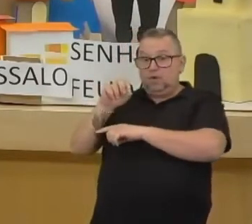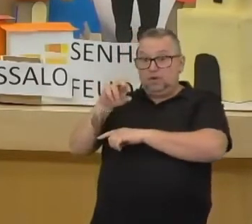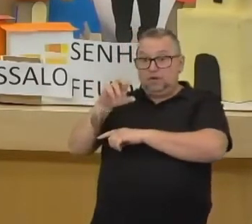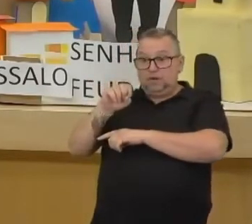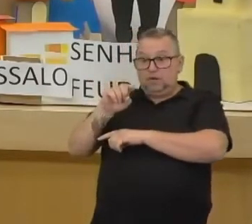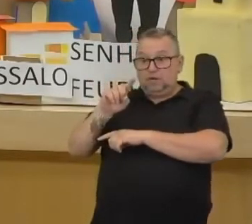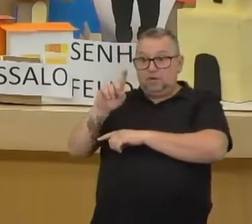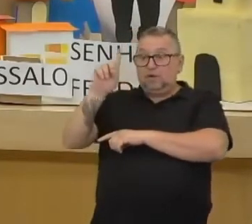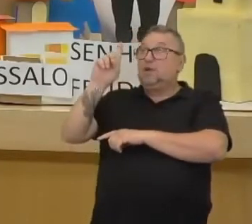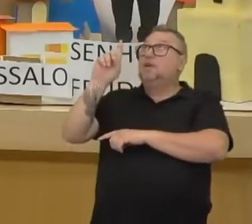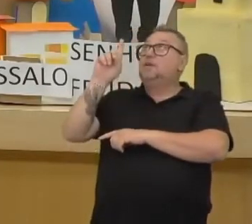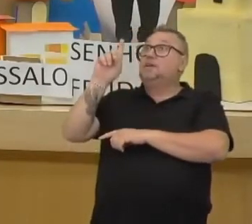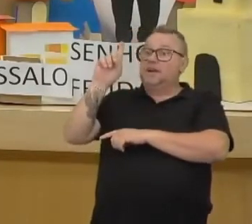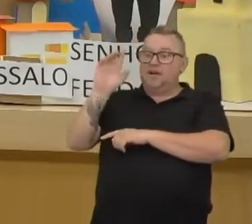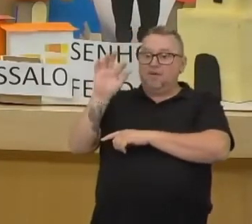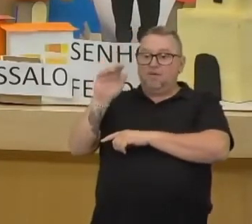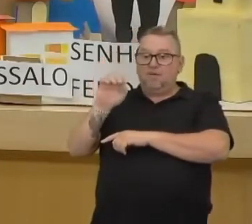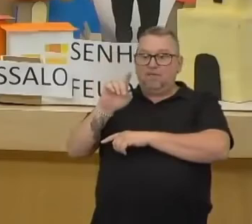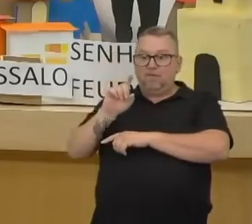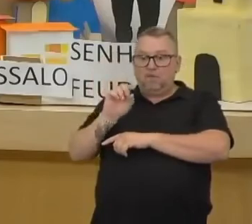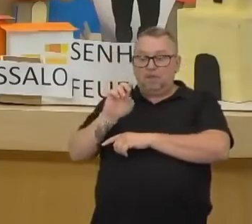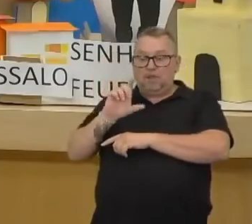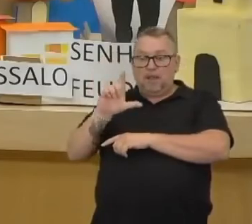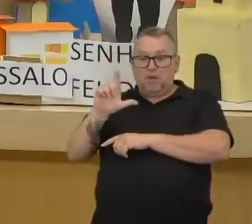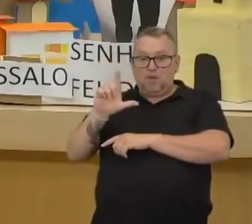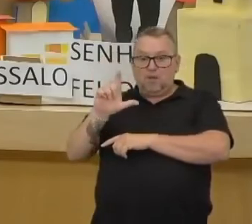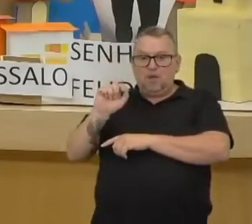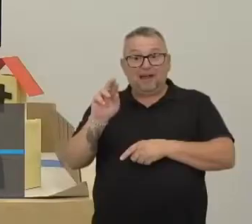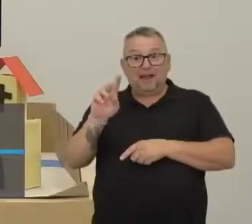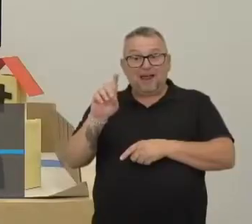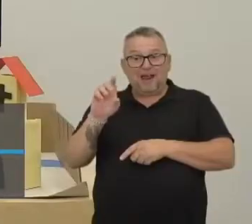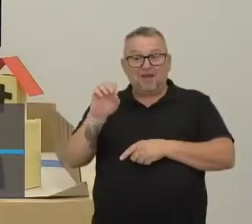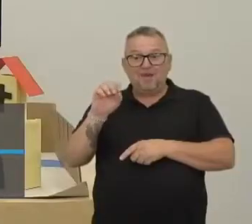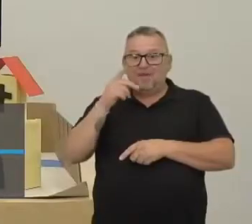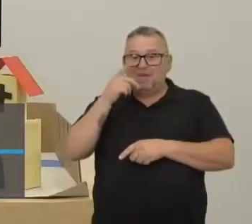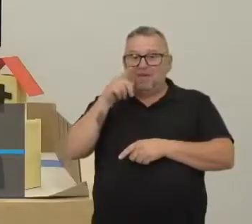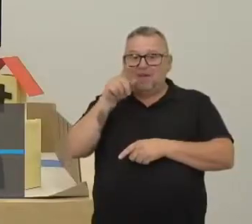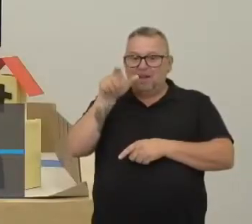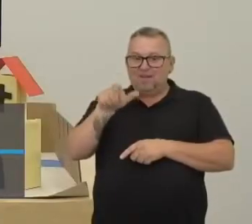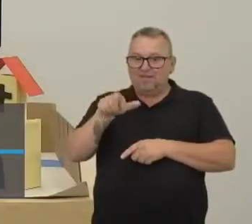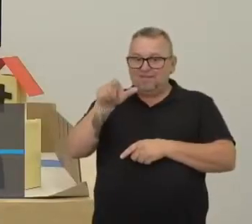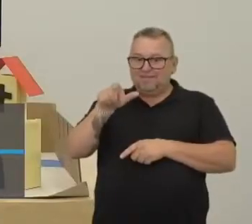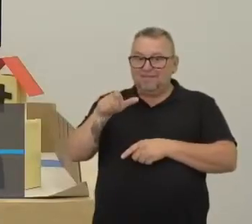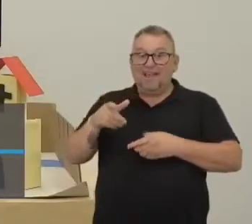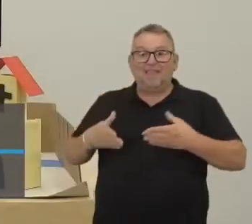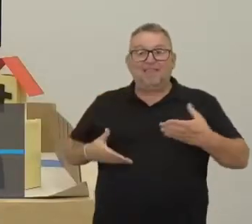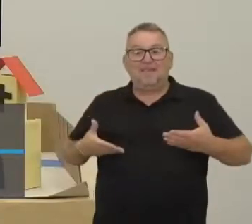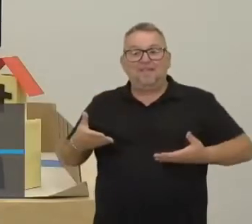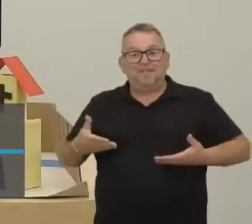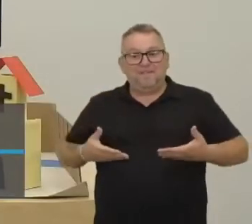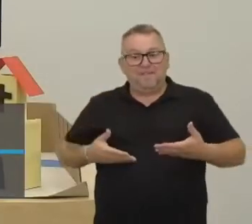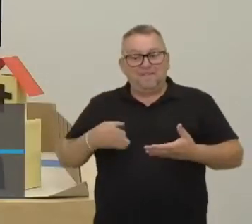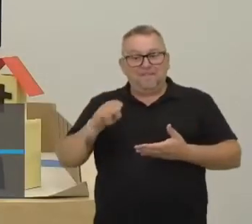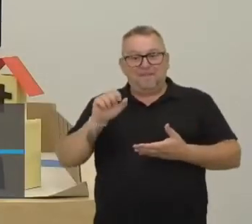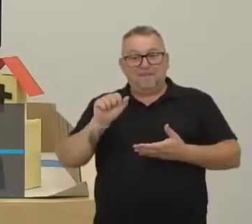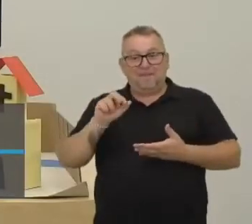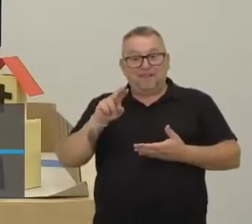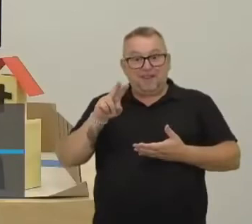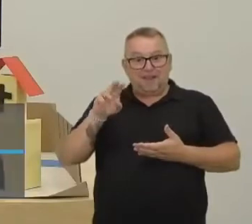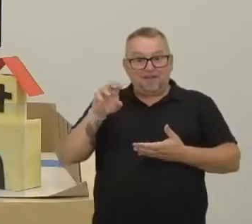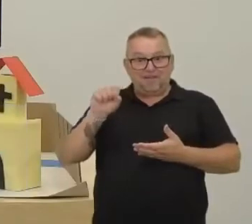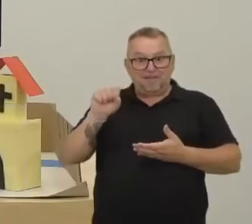aqui é o senhor feudal, quem são esses? Essas pessoas aqui são os servos. Então, vamos ver aqui.